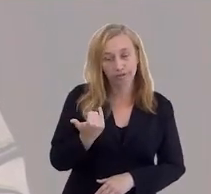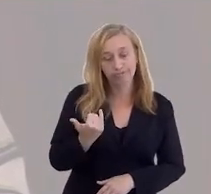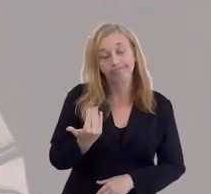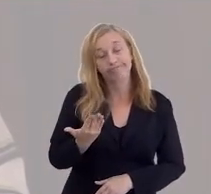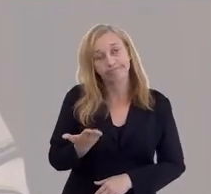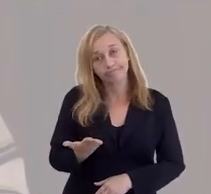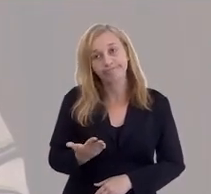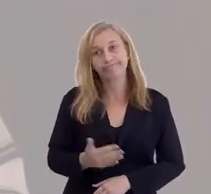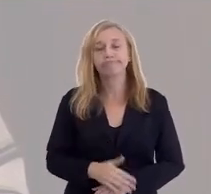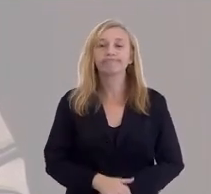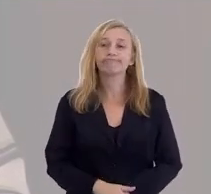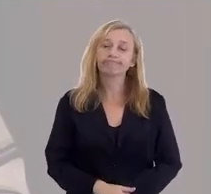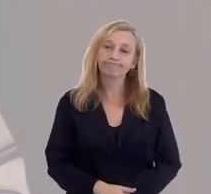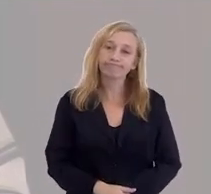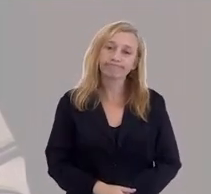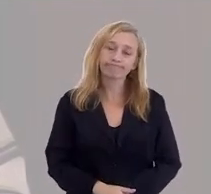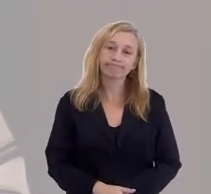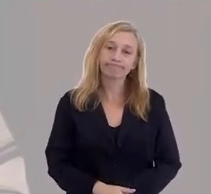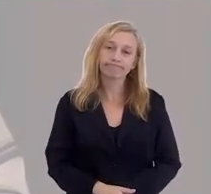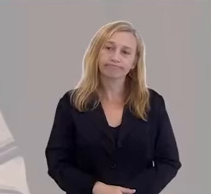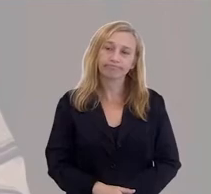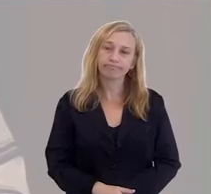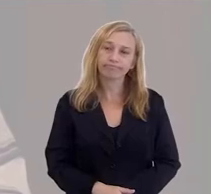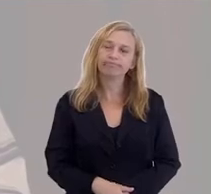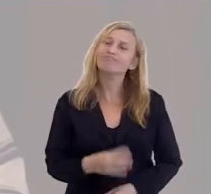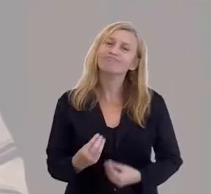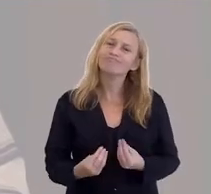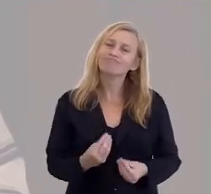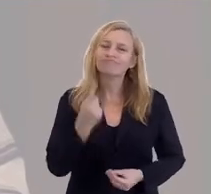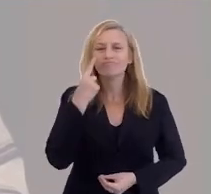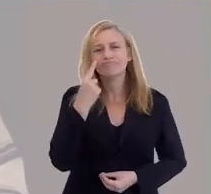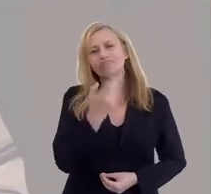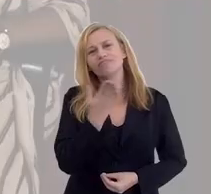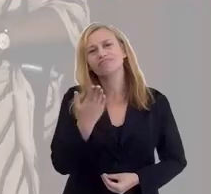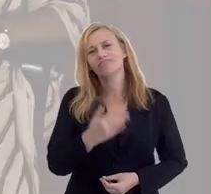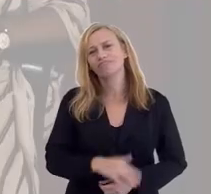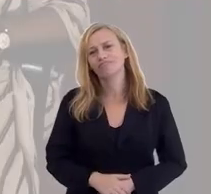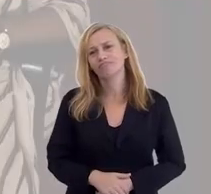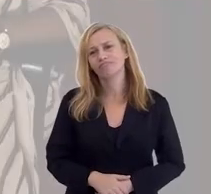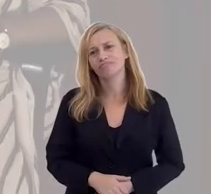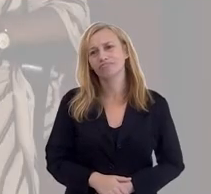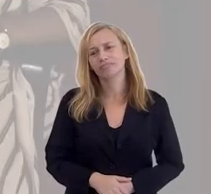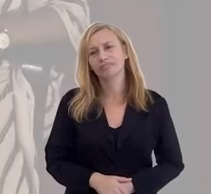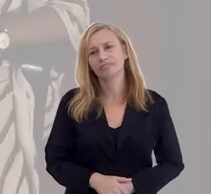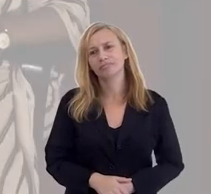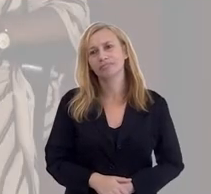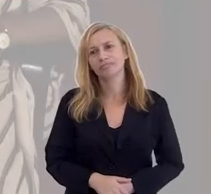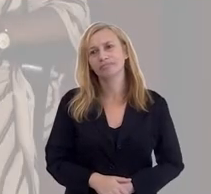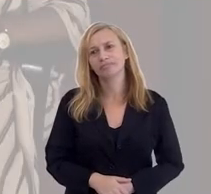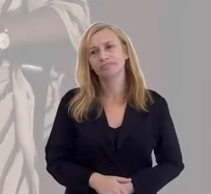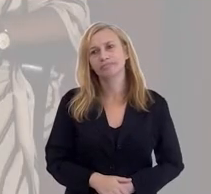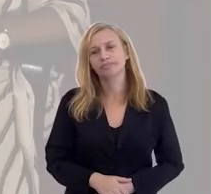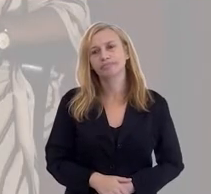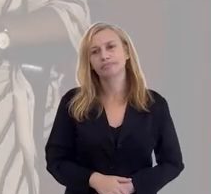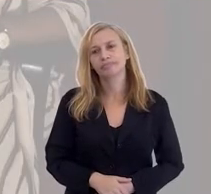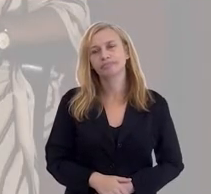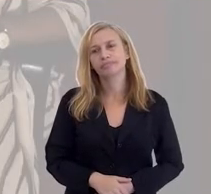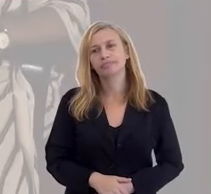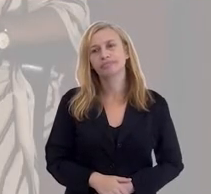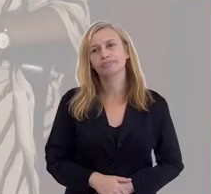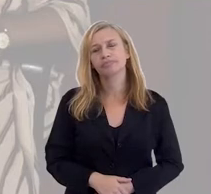puderam se despedir da sua família. Como é que vocês veem isso? Nós, a